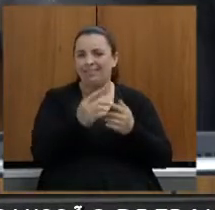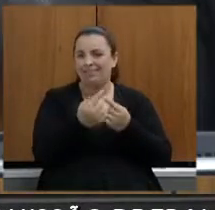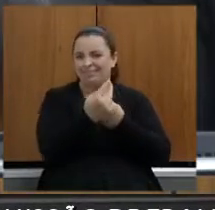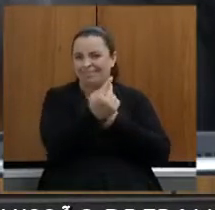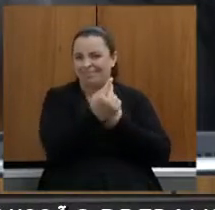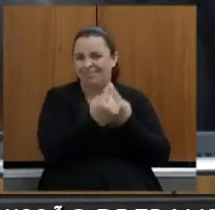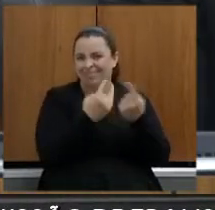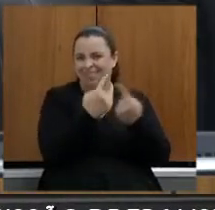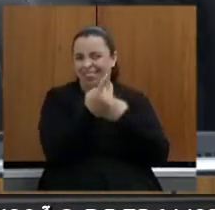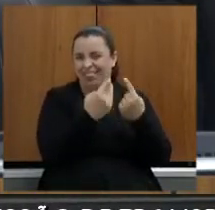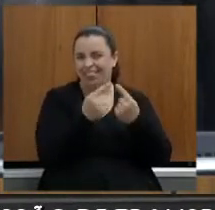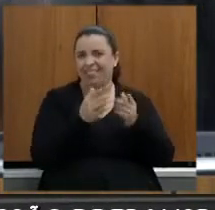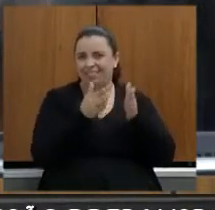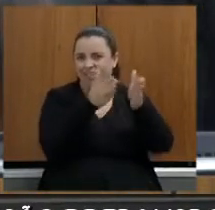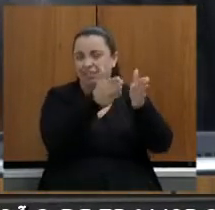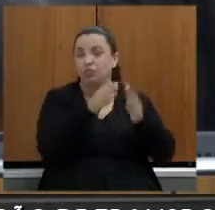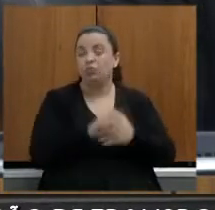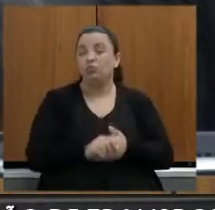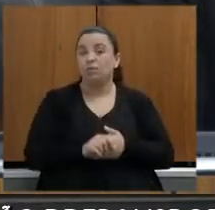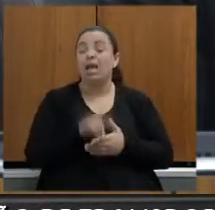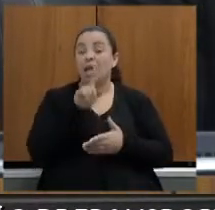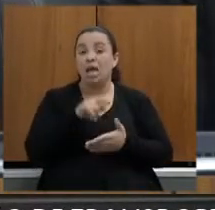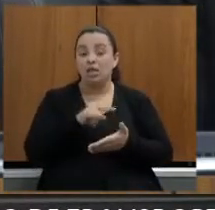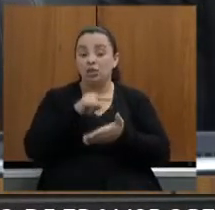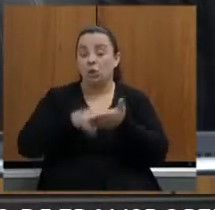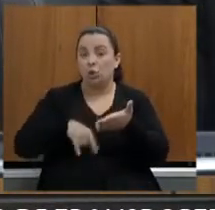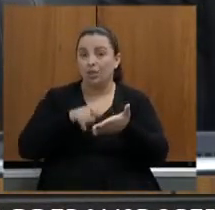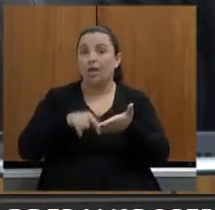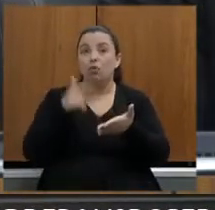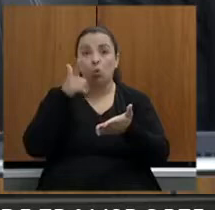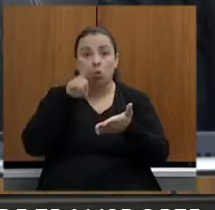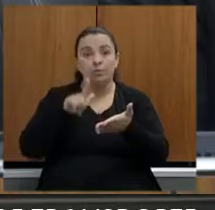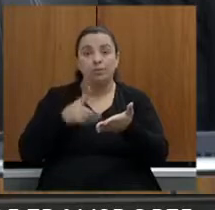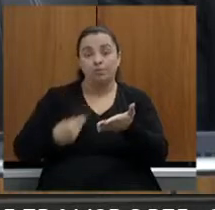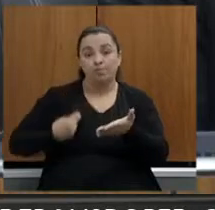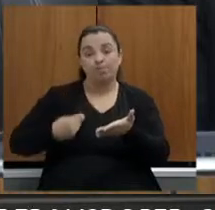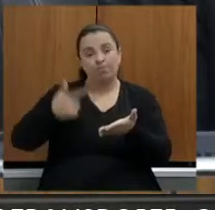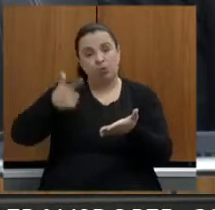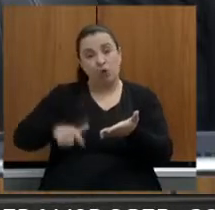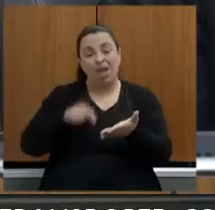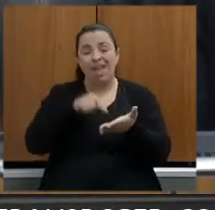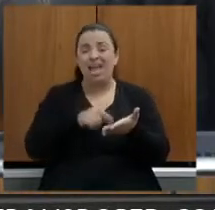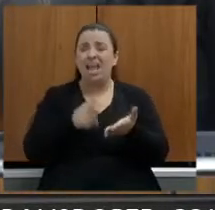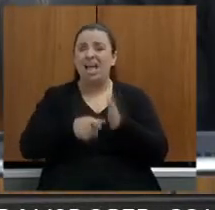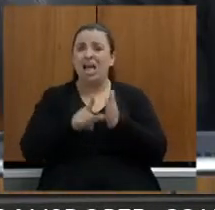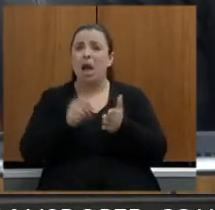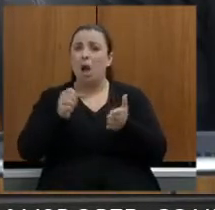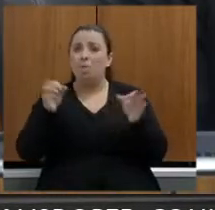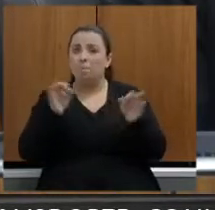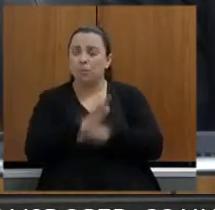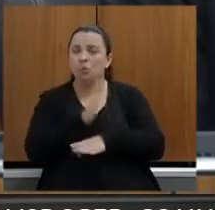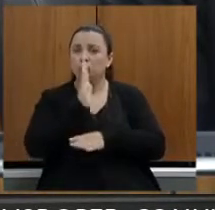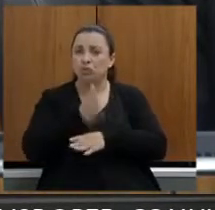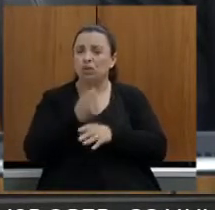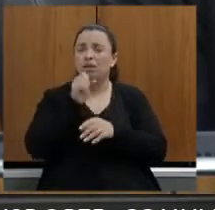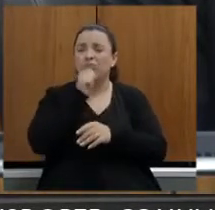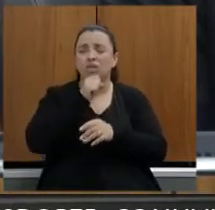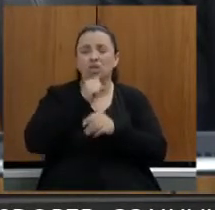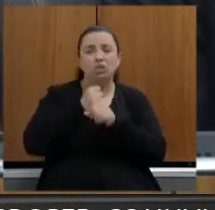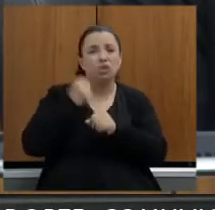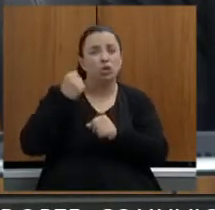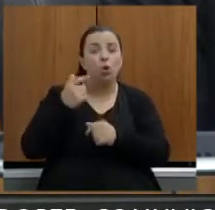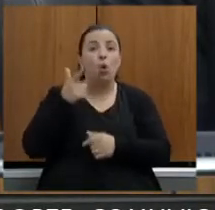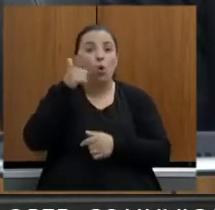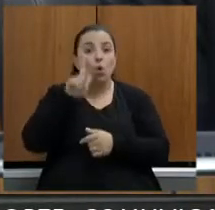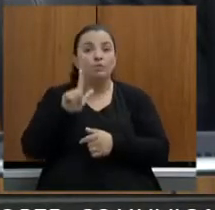que o contrato nós conseguimos recuperar um contrato que já estava pronto então um contrato antigo e nós conseguimos